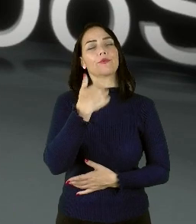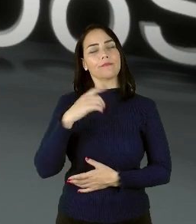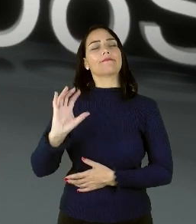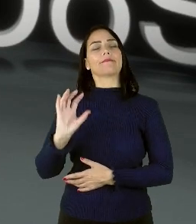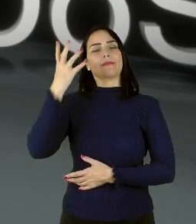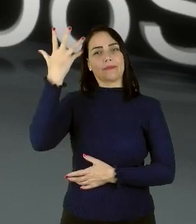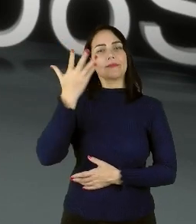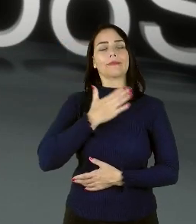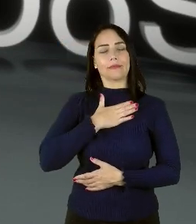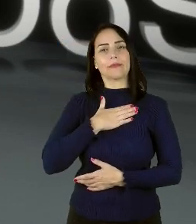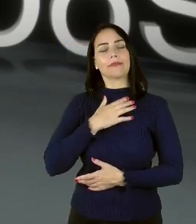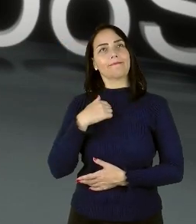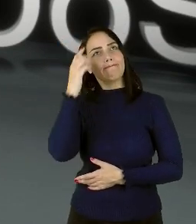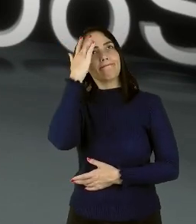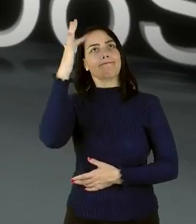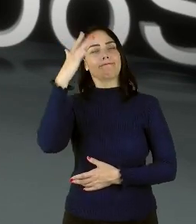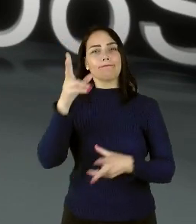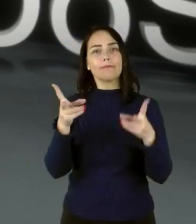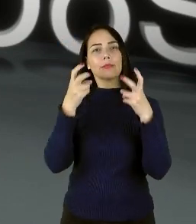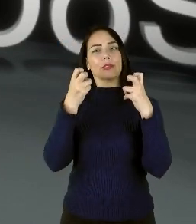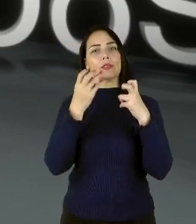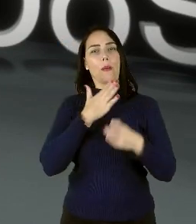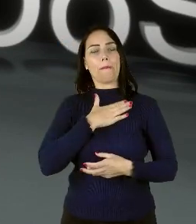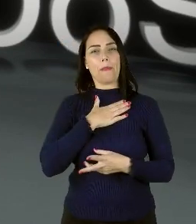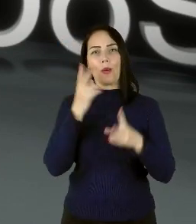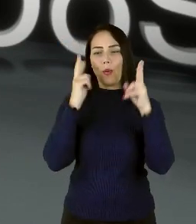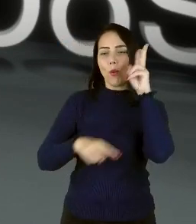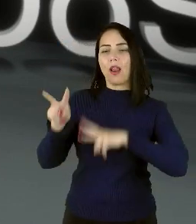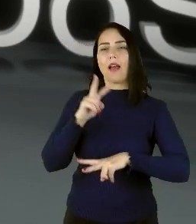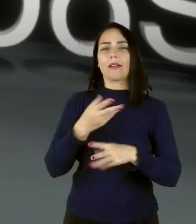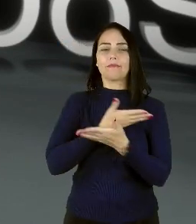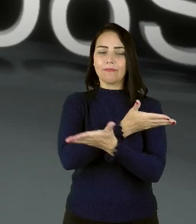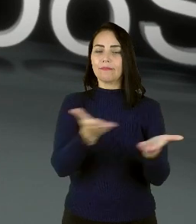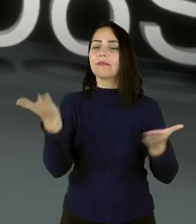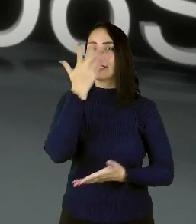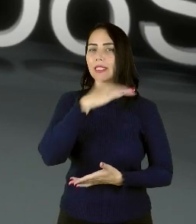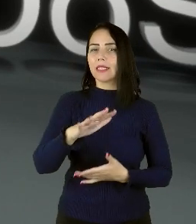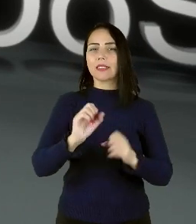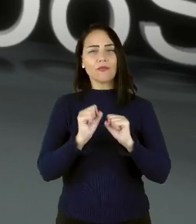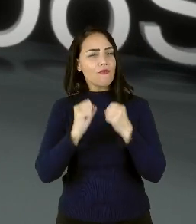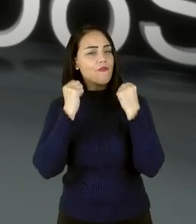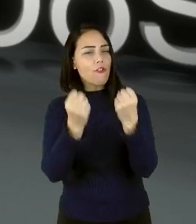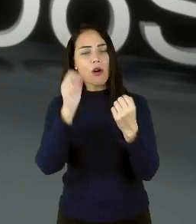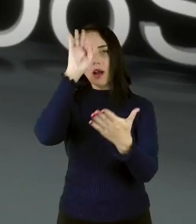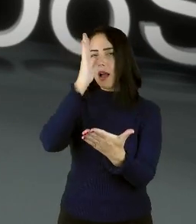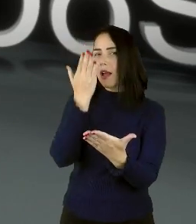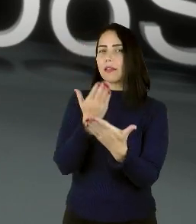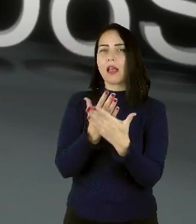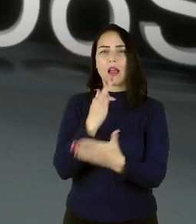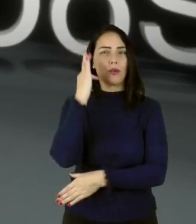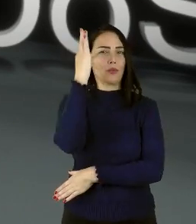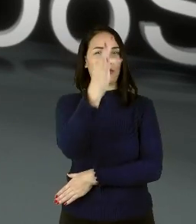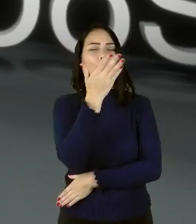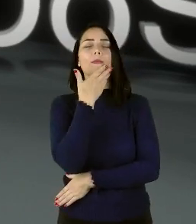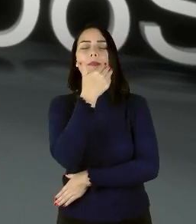tinha que acontecer para que eu pudesse reconhecer o meu olhar nelas e ter a força para acreditar que o